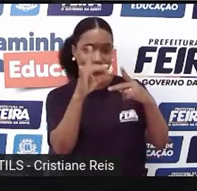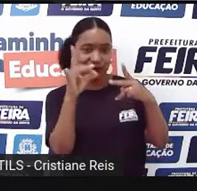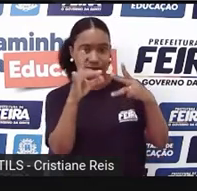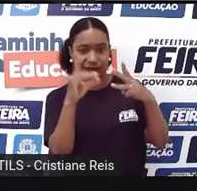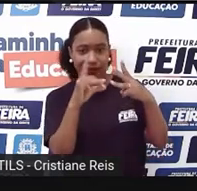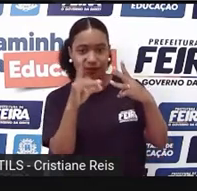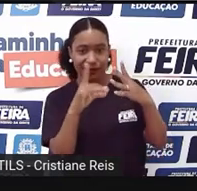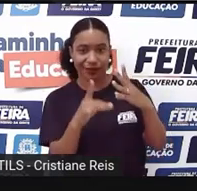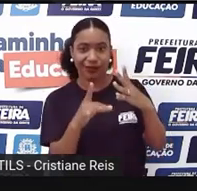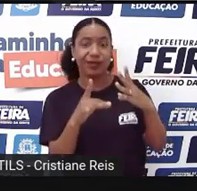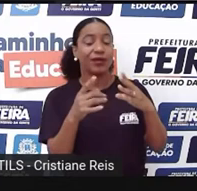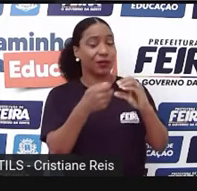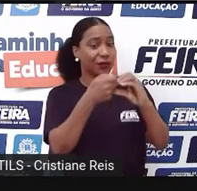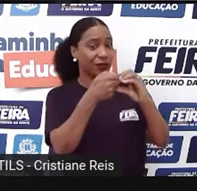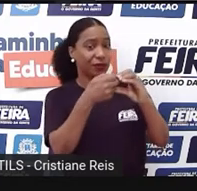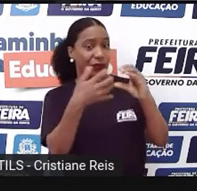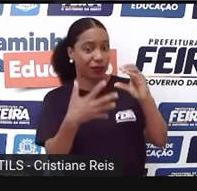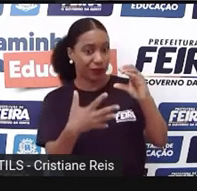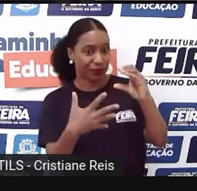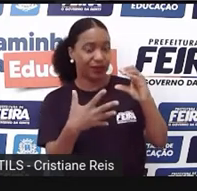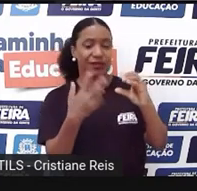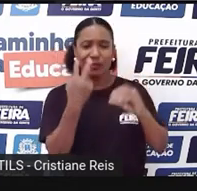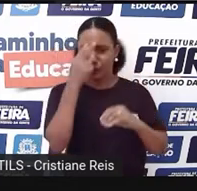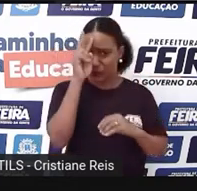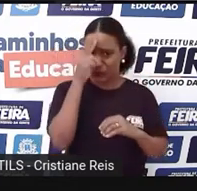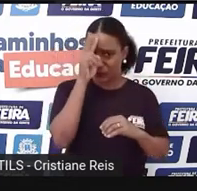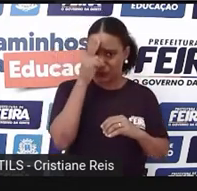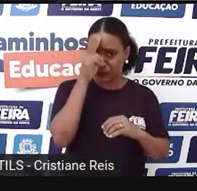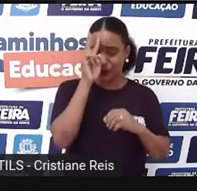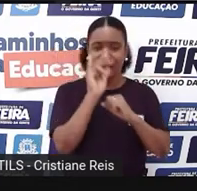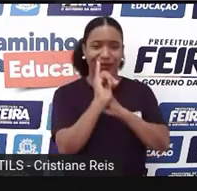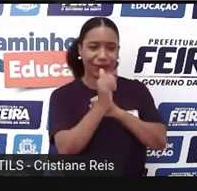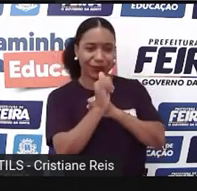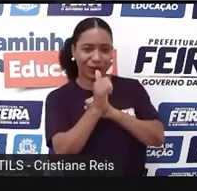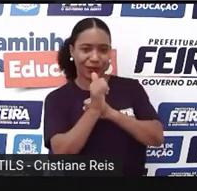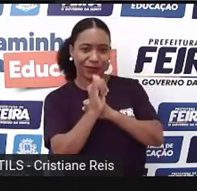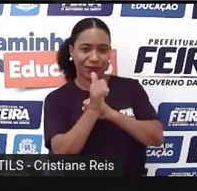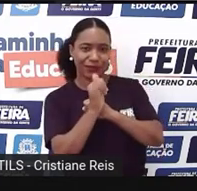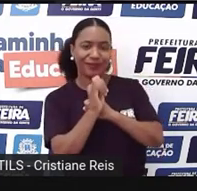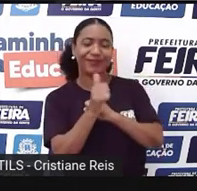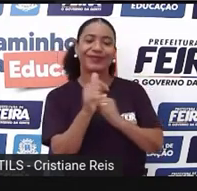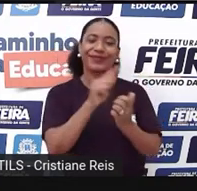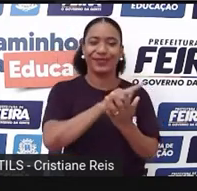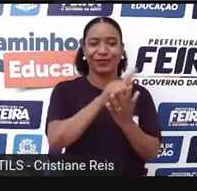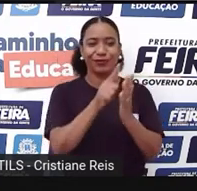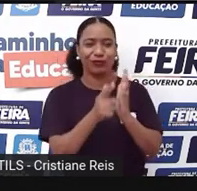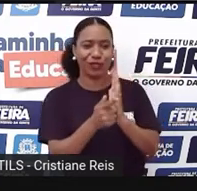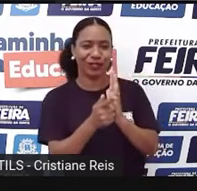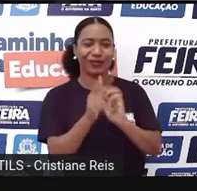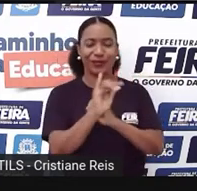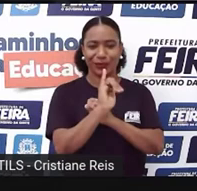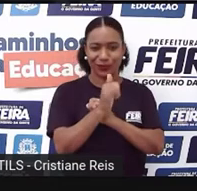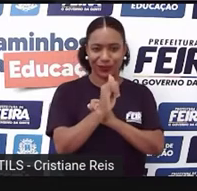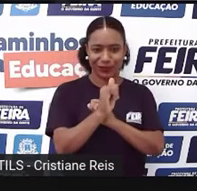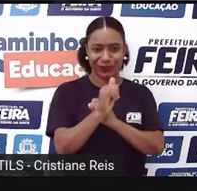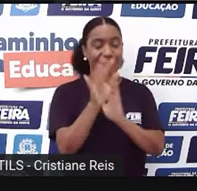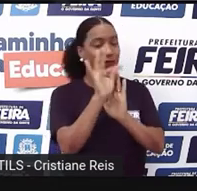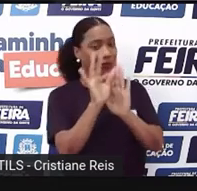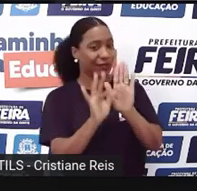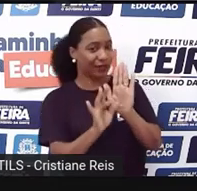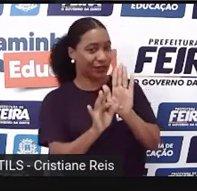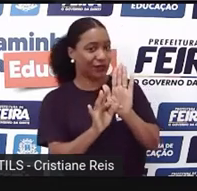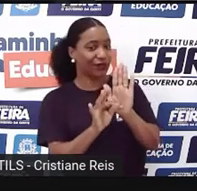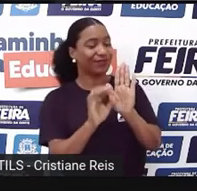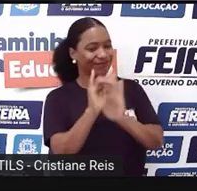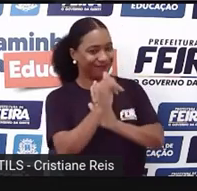elements of a short story. Ou seja, os aspectos que caracterizam um texto narrativo. Ou um conto,